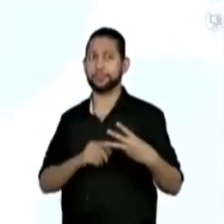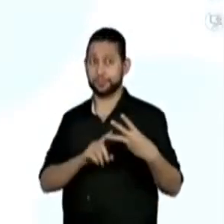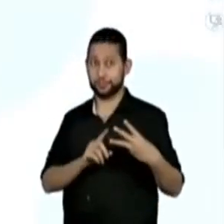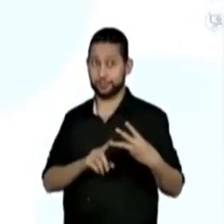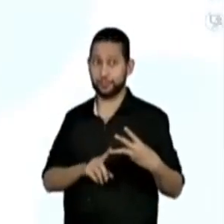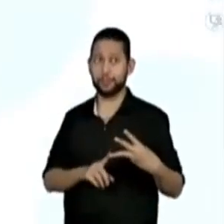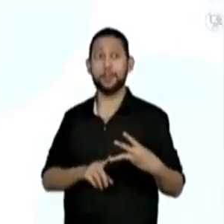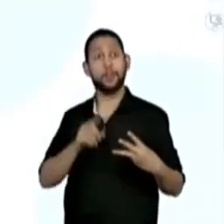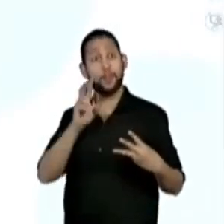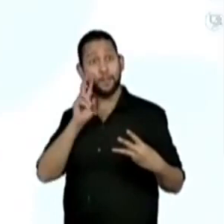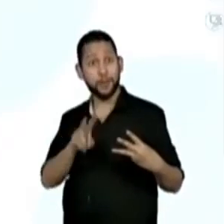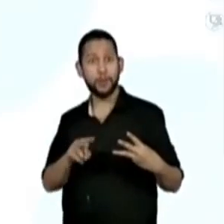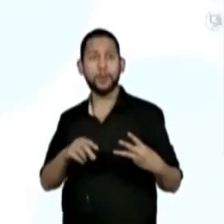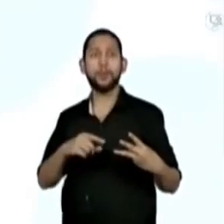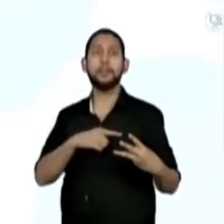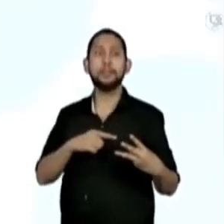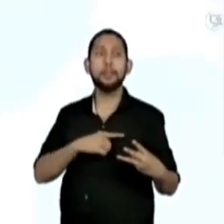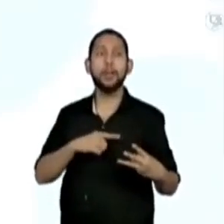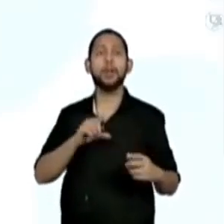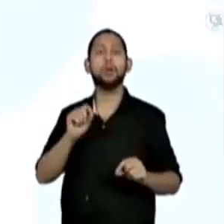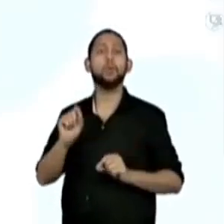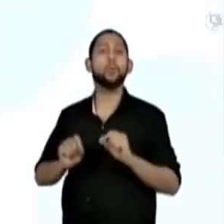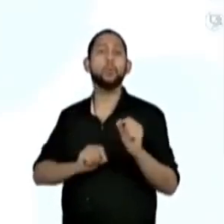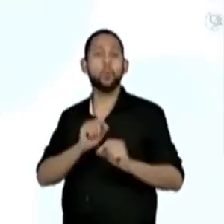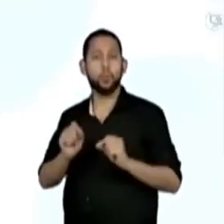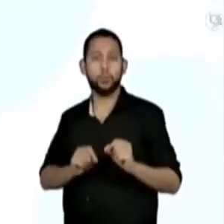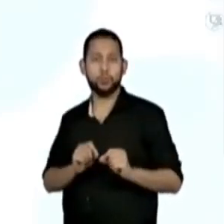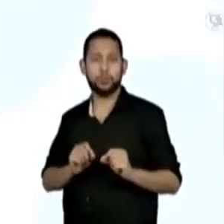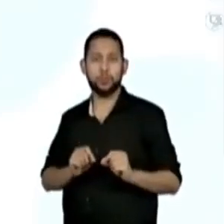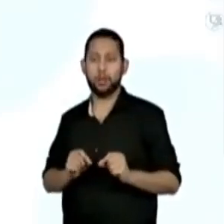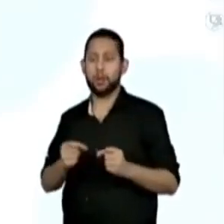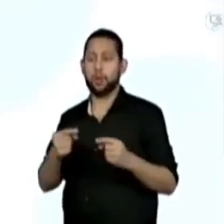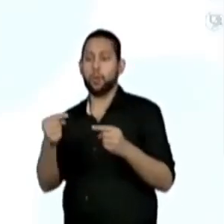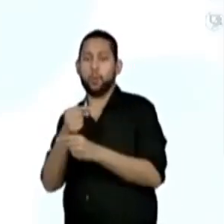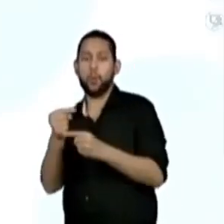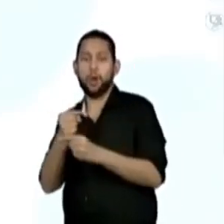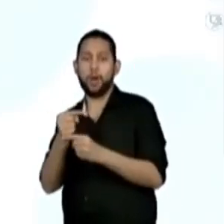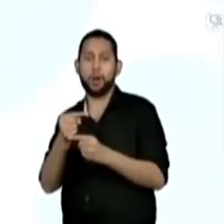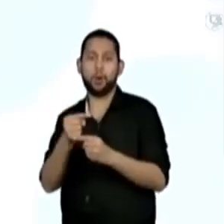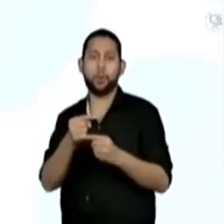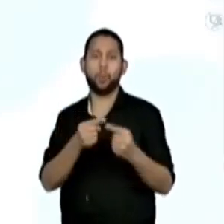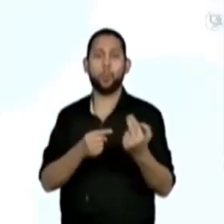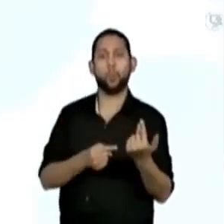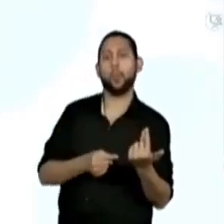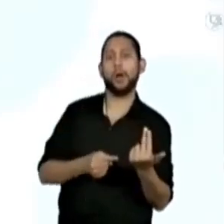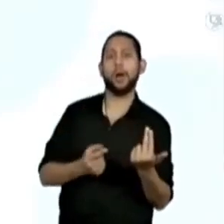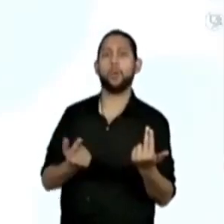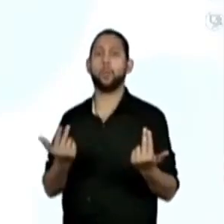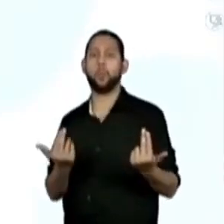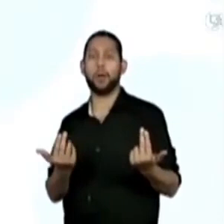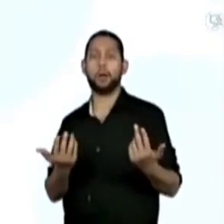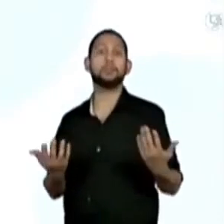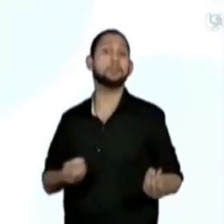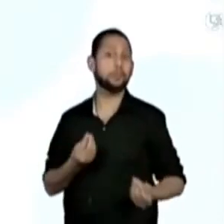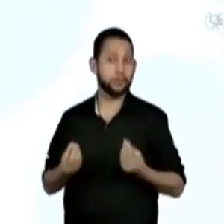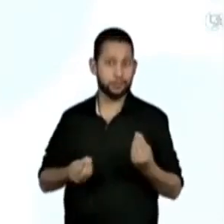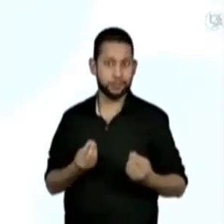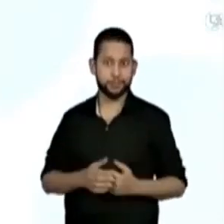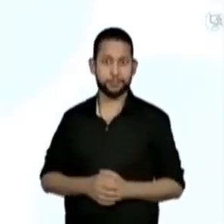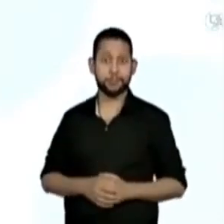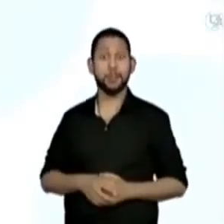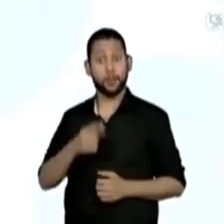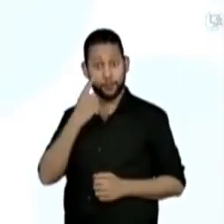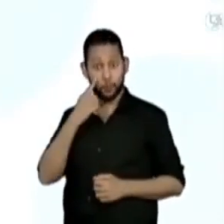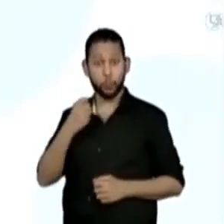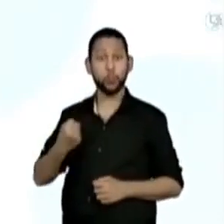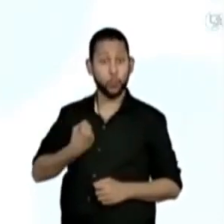Verificamos, na verdade, os vários usos para o sinal de igual. Realizamos a leitura de números de quatro